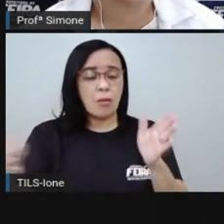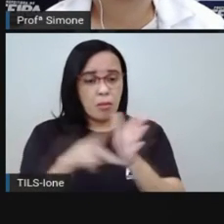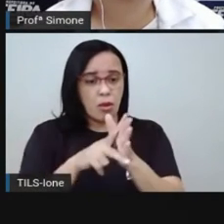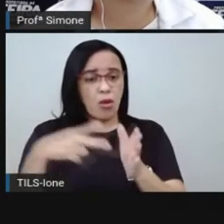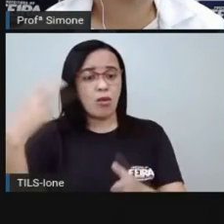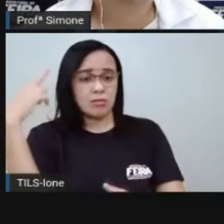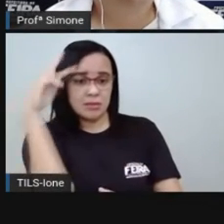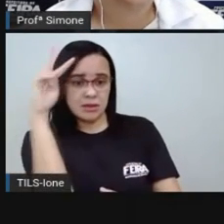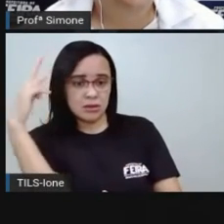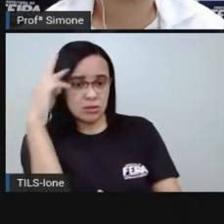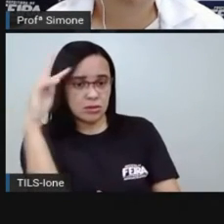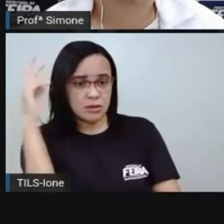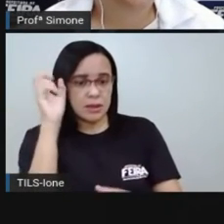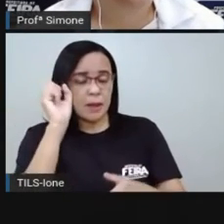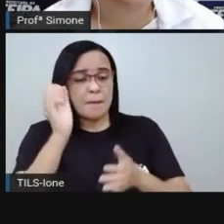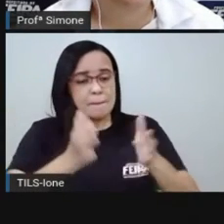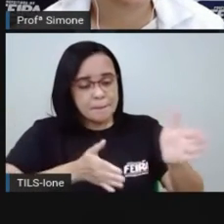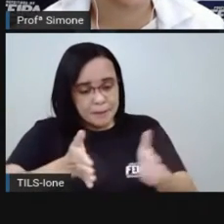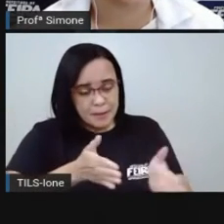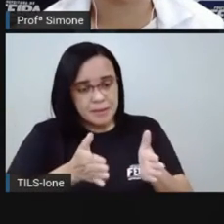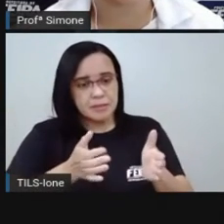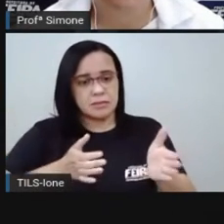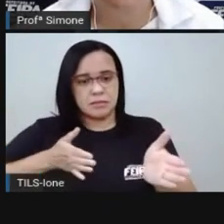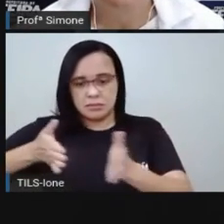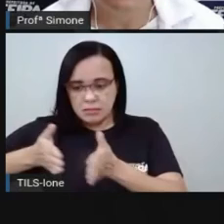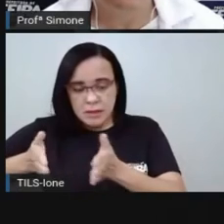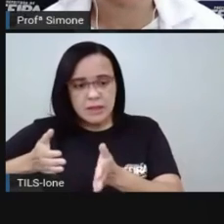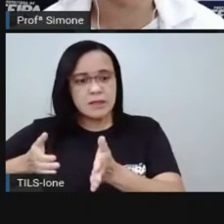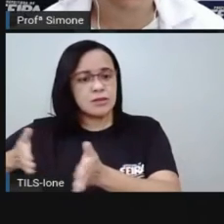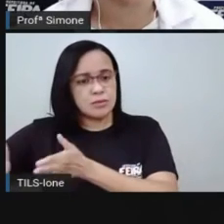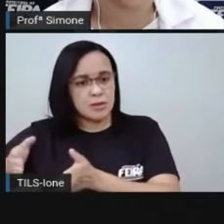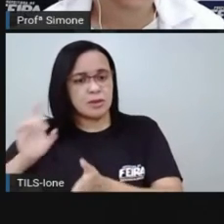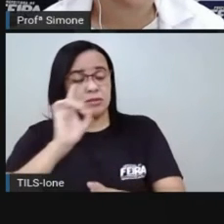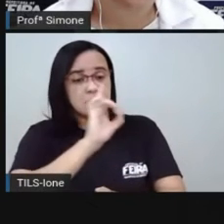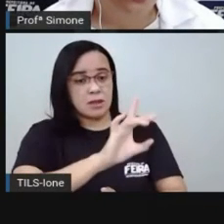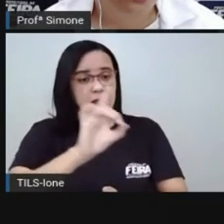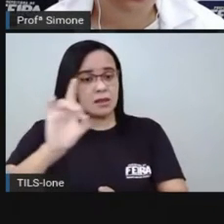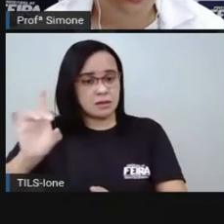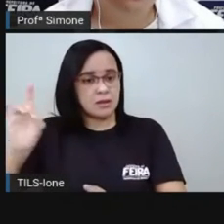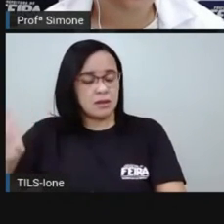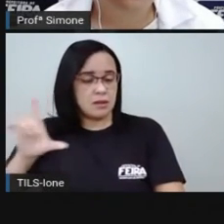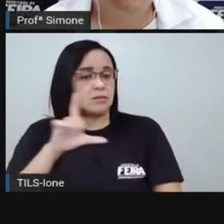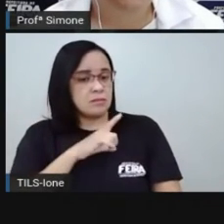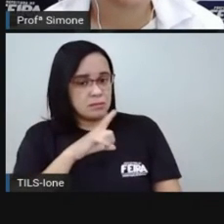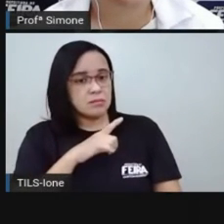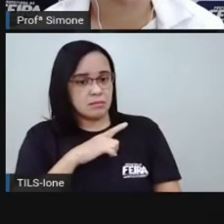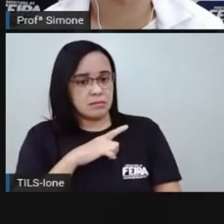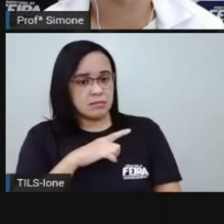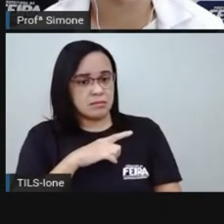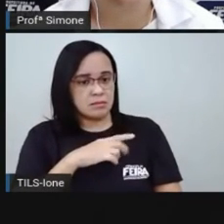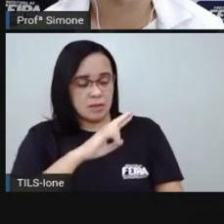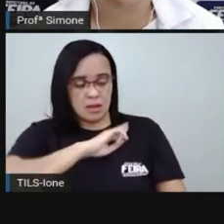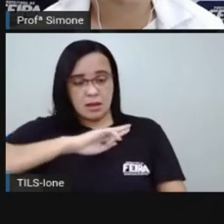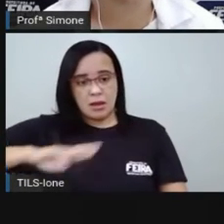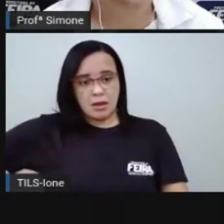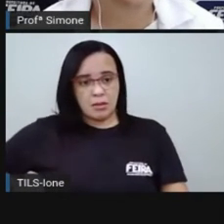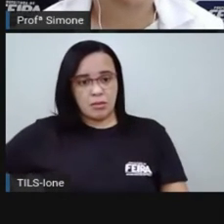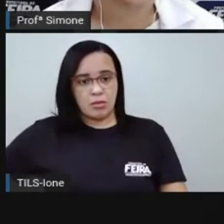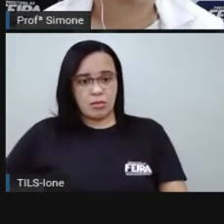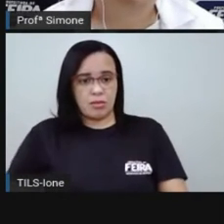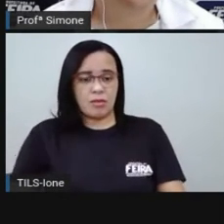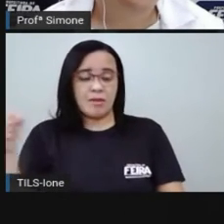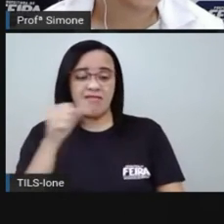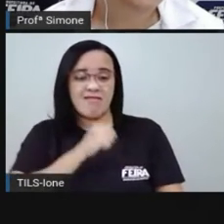cada período da República Brasileira. Na República Velha, como eu falei para vocês, dois